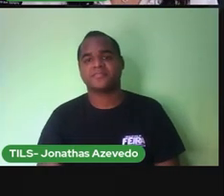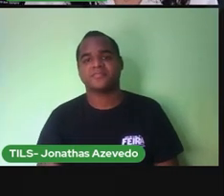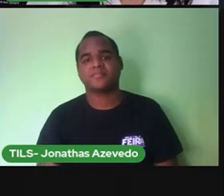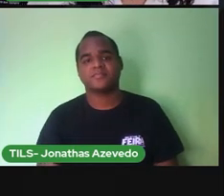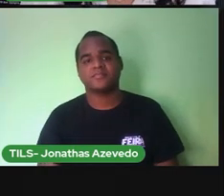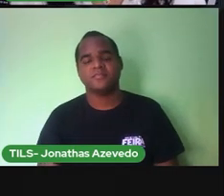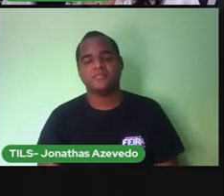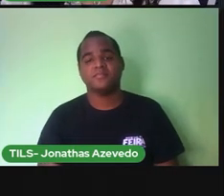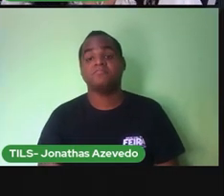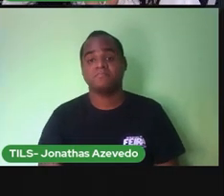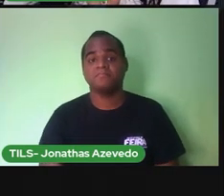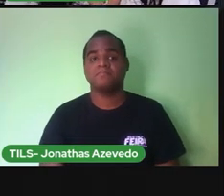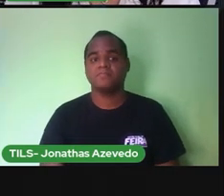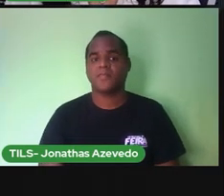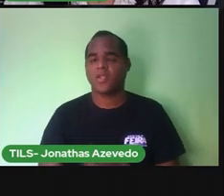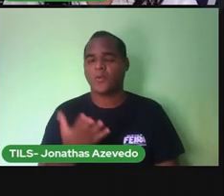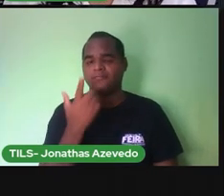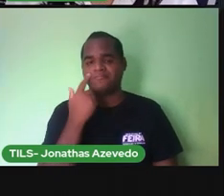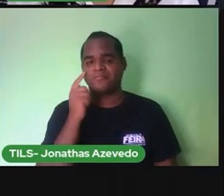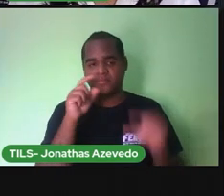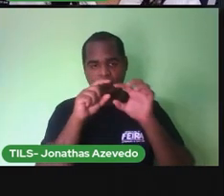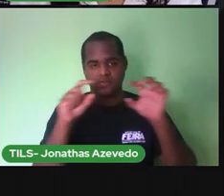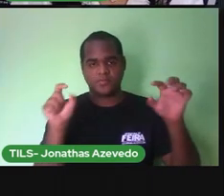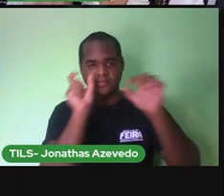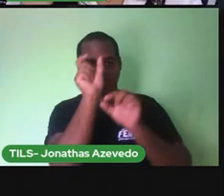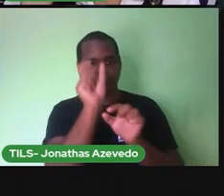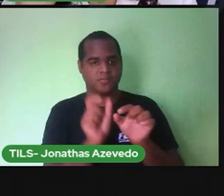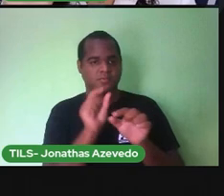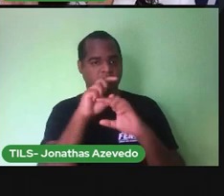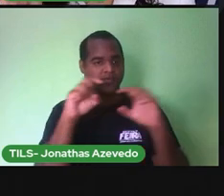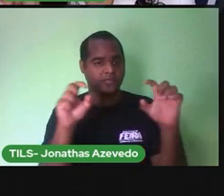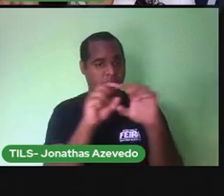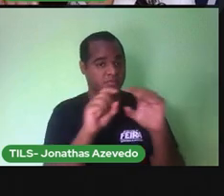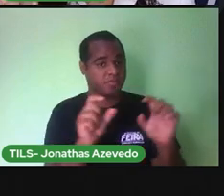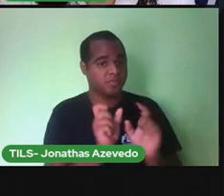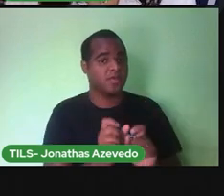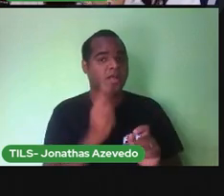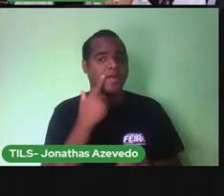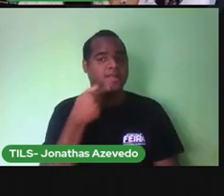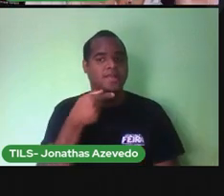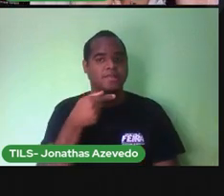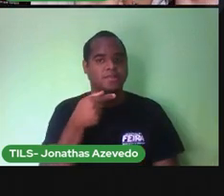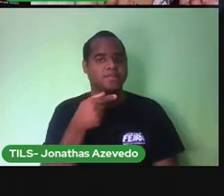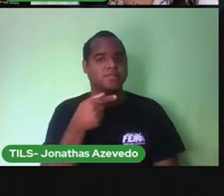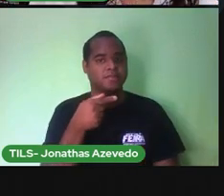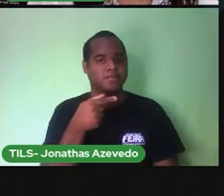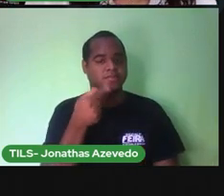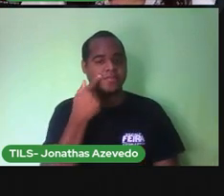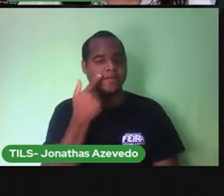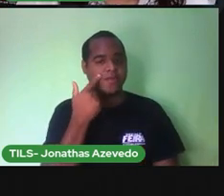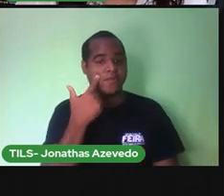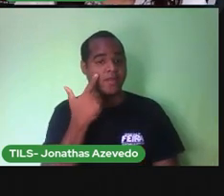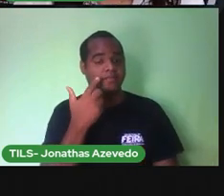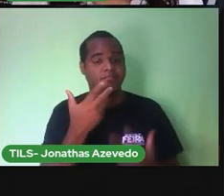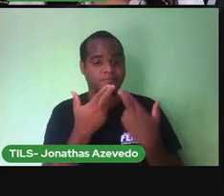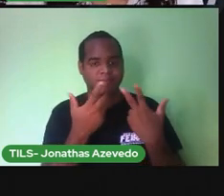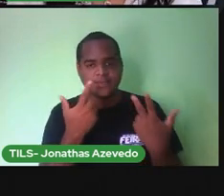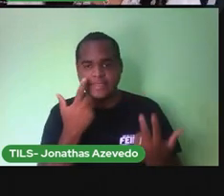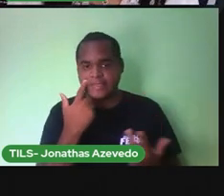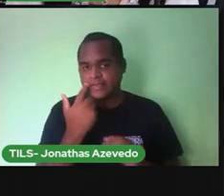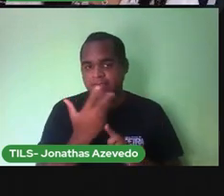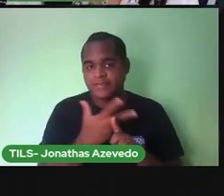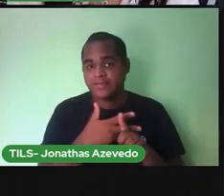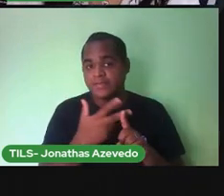E no nosso Caça palavras Nós vamos Encontrar Aquelas sete Palavrinhas Nesse Caça palavras